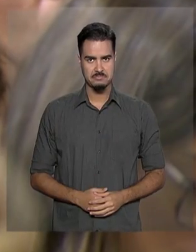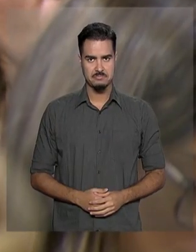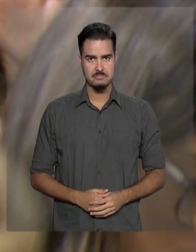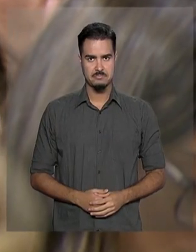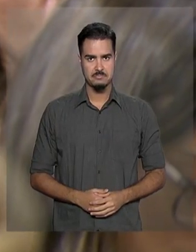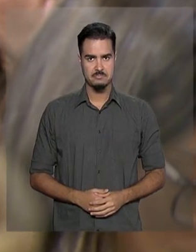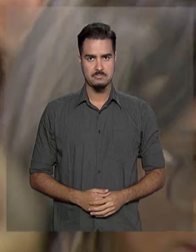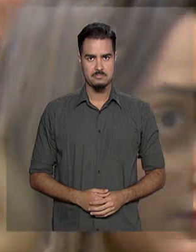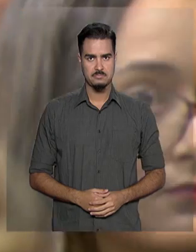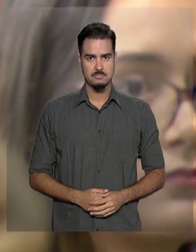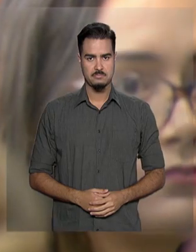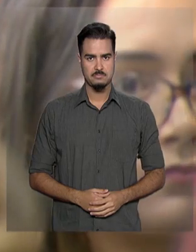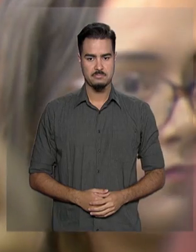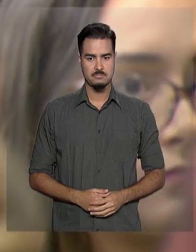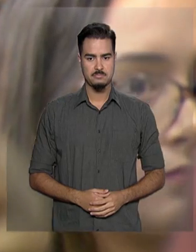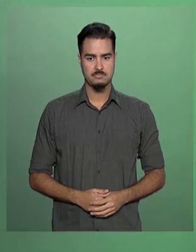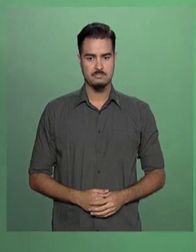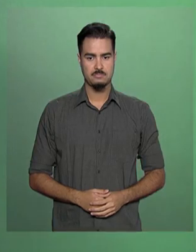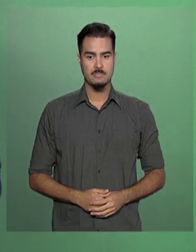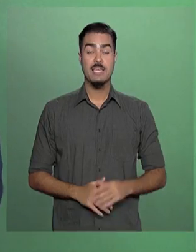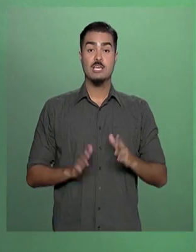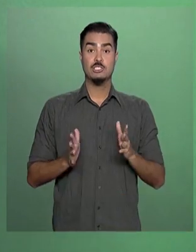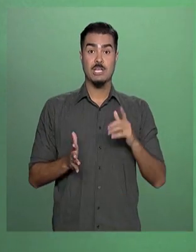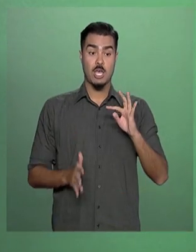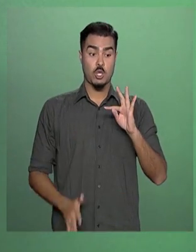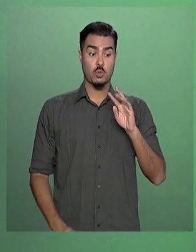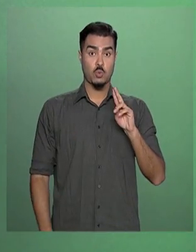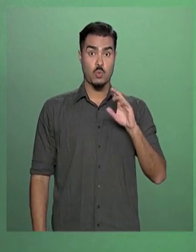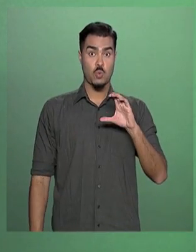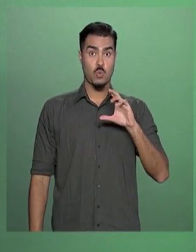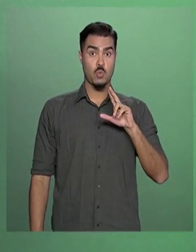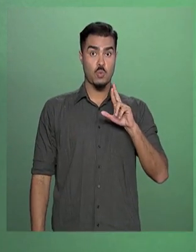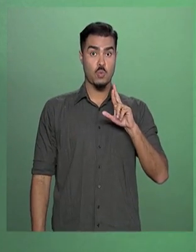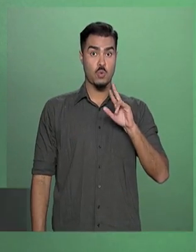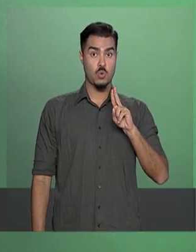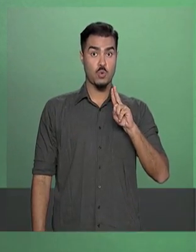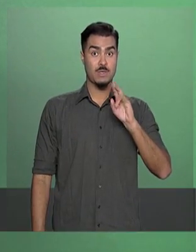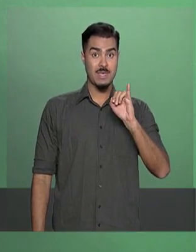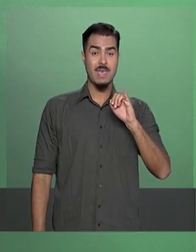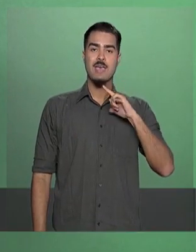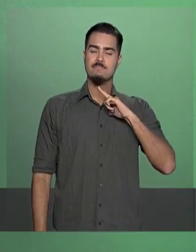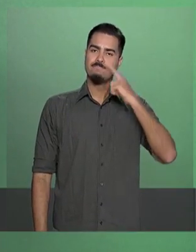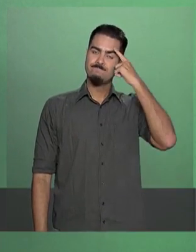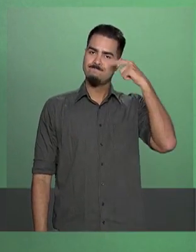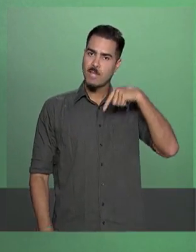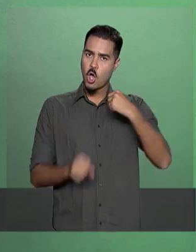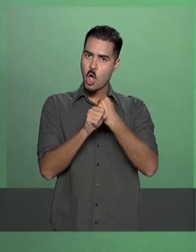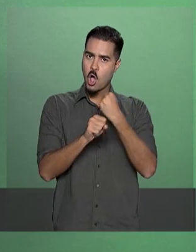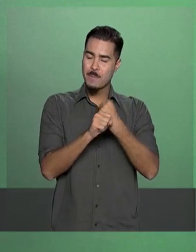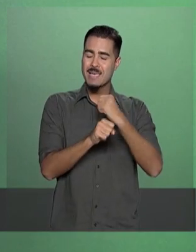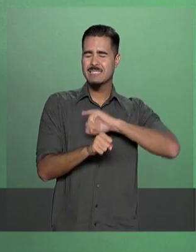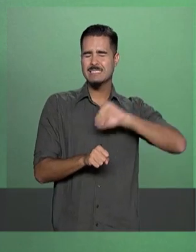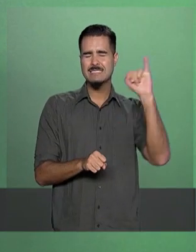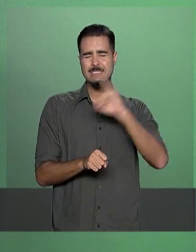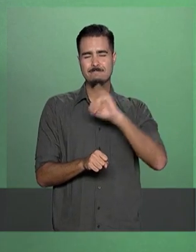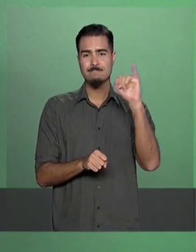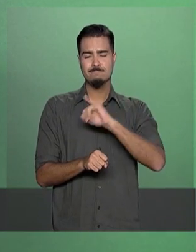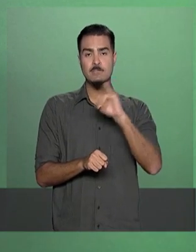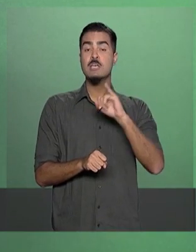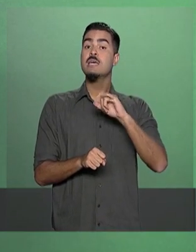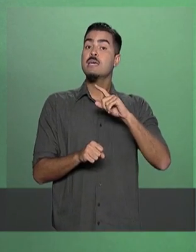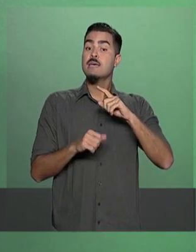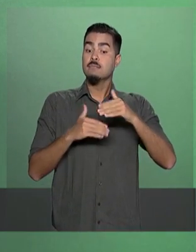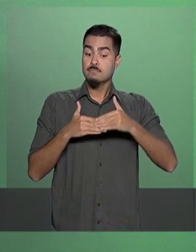O Linhão Tucuruí foi considerado pelo Conselho de Defesa Nacional uma obra que está dentro do